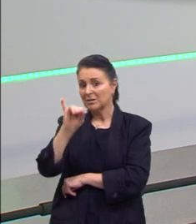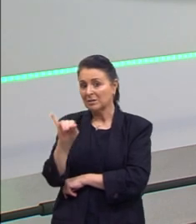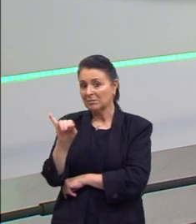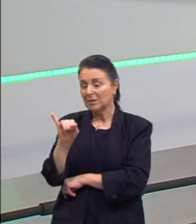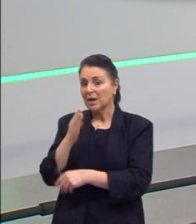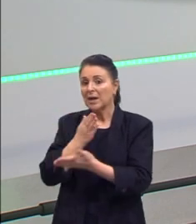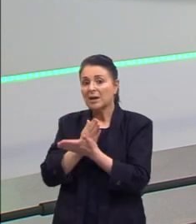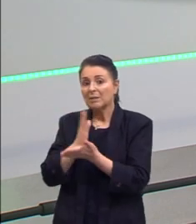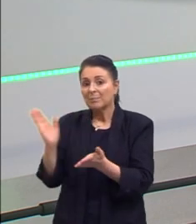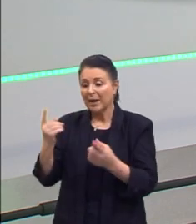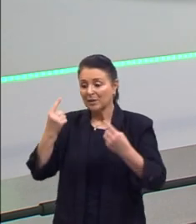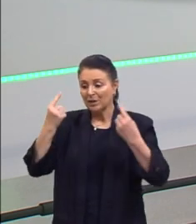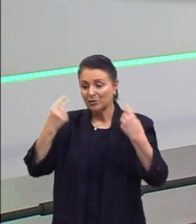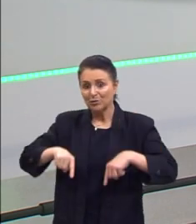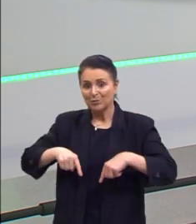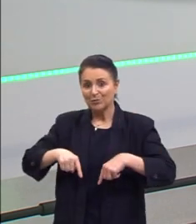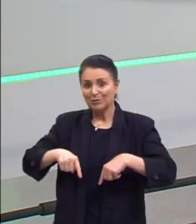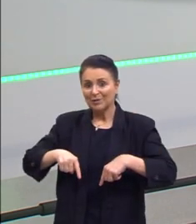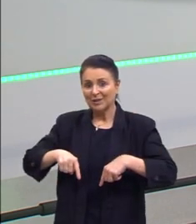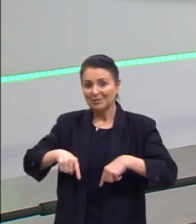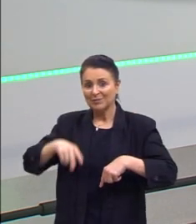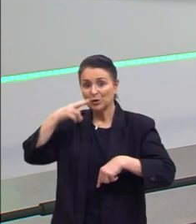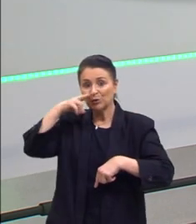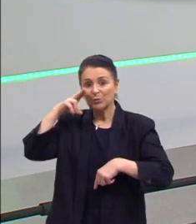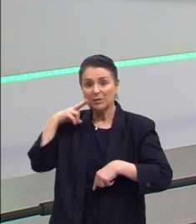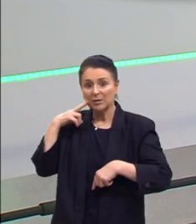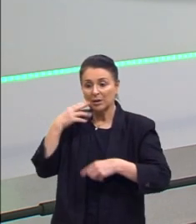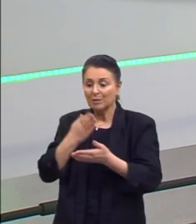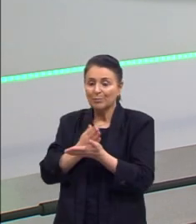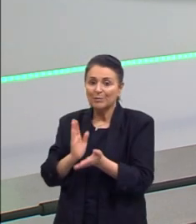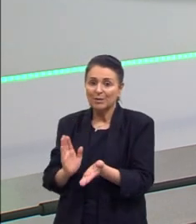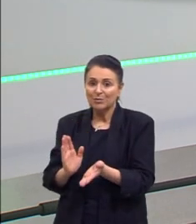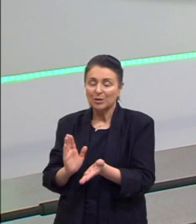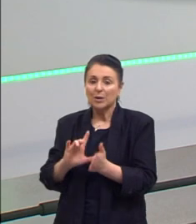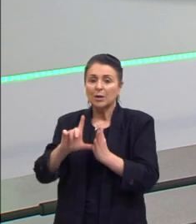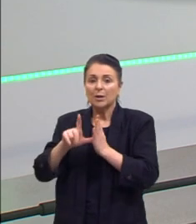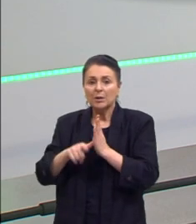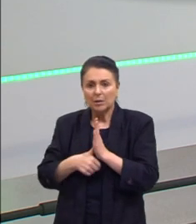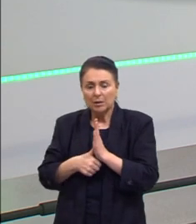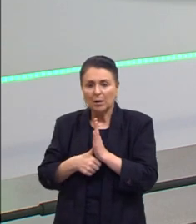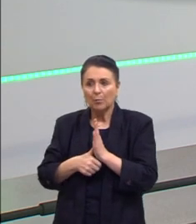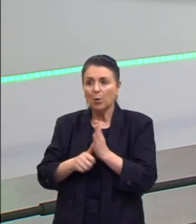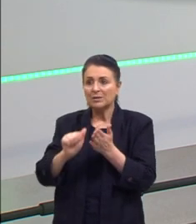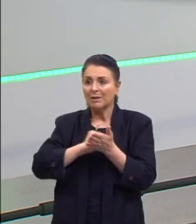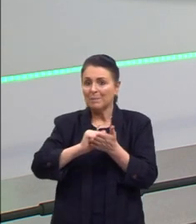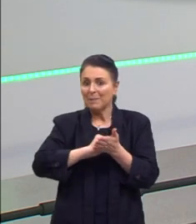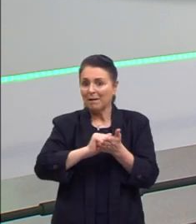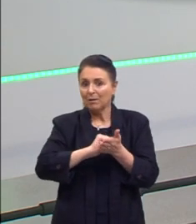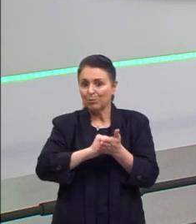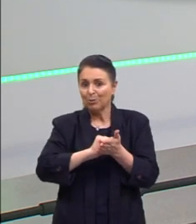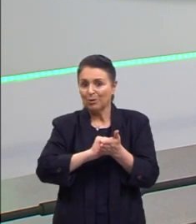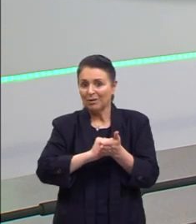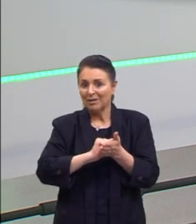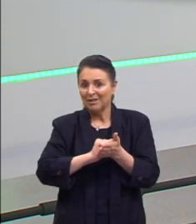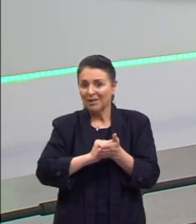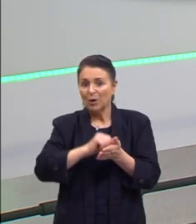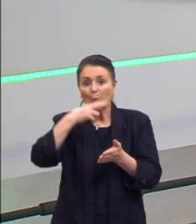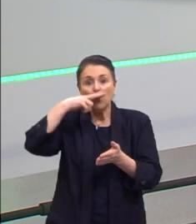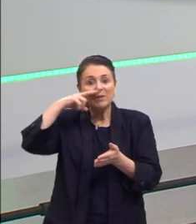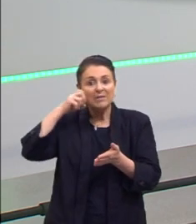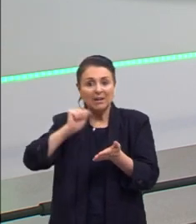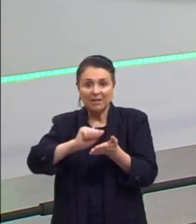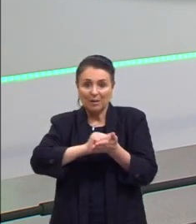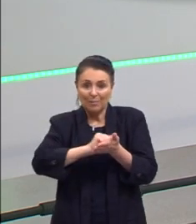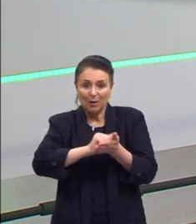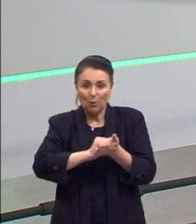então, perdendo a disputa para suceder Lenin. E ele depois é apagado dessa foto por Stalin, porque Stalin queria apagar